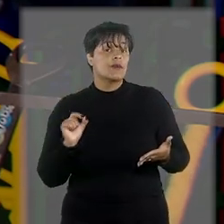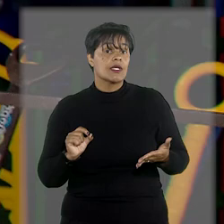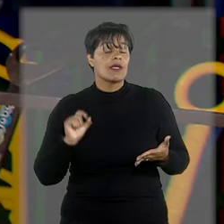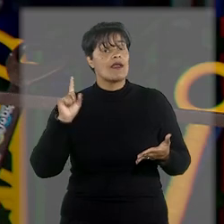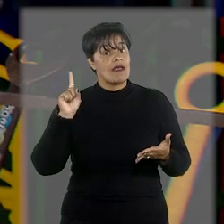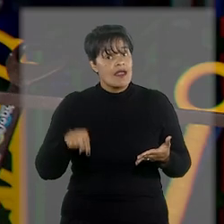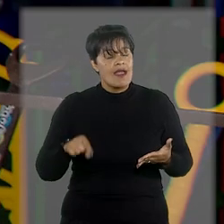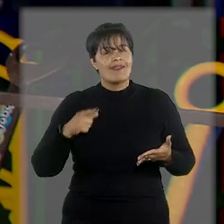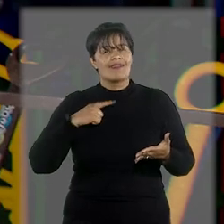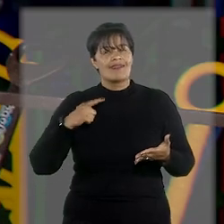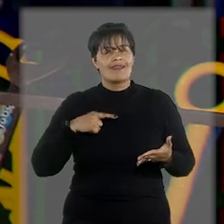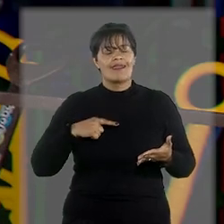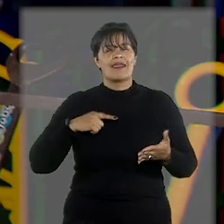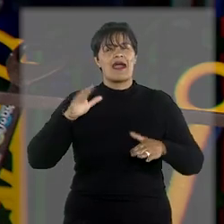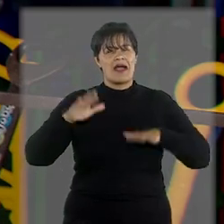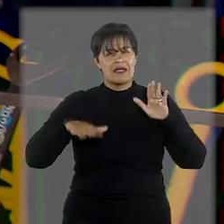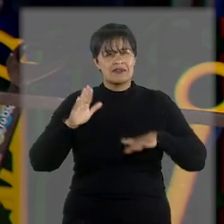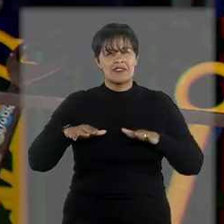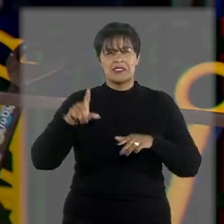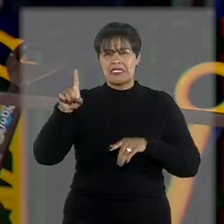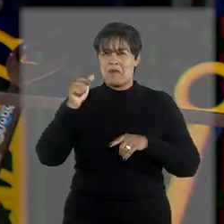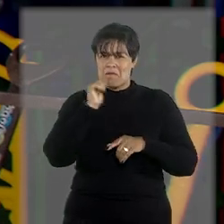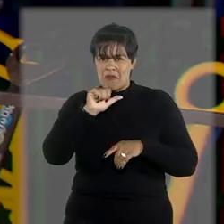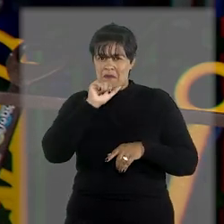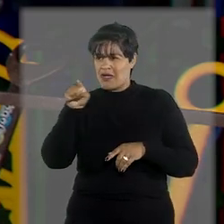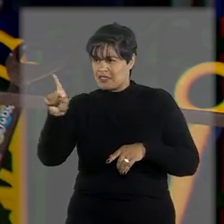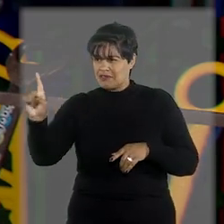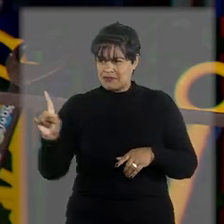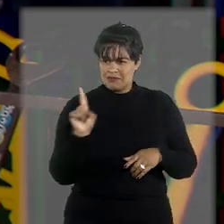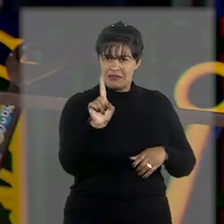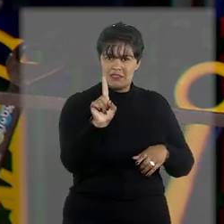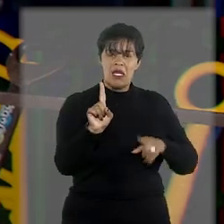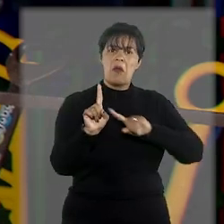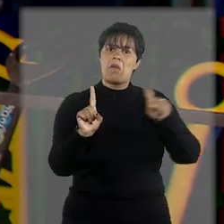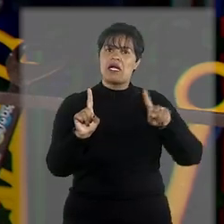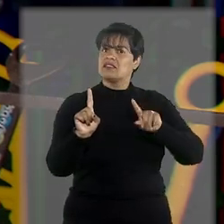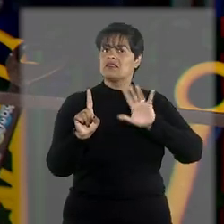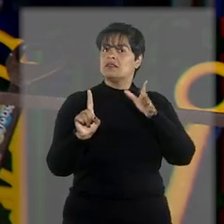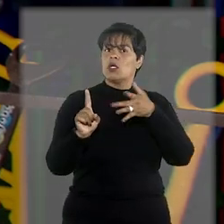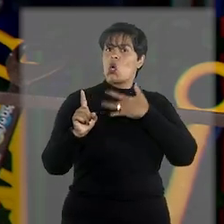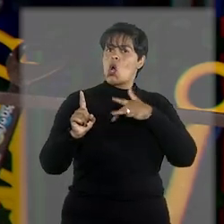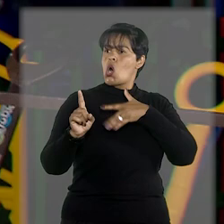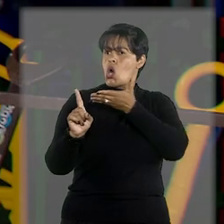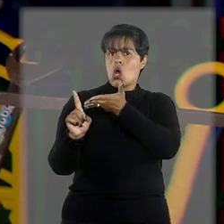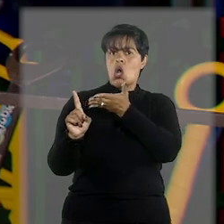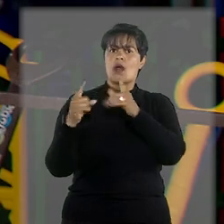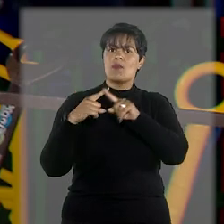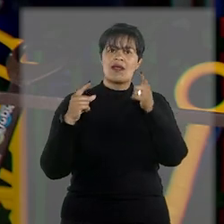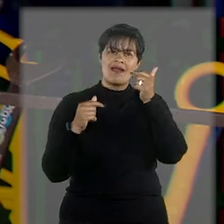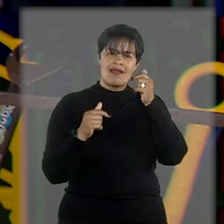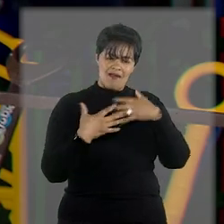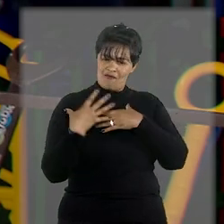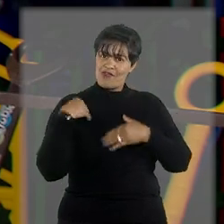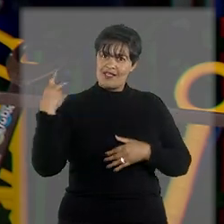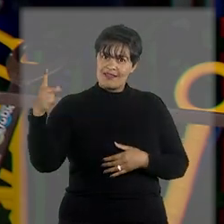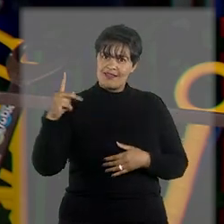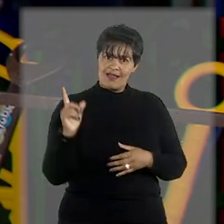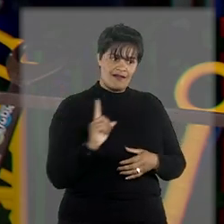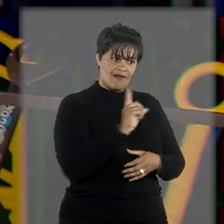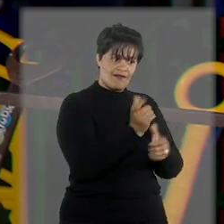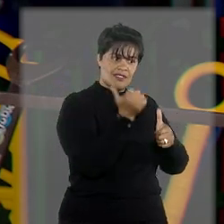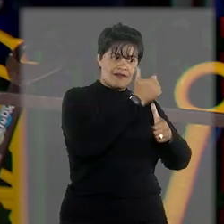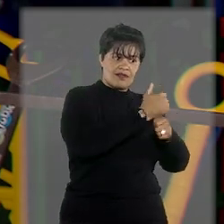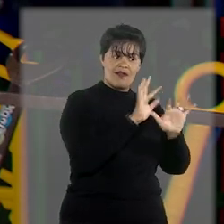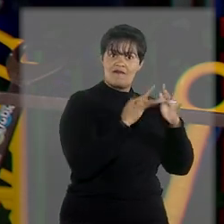que de forma arbitrária o direito de visitas da mãe foi suspenso e que a colocação da criança em família substituta só